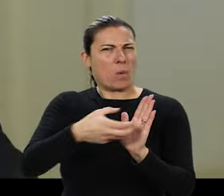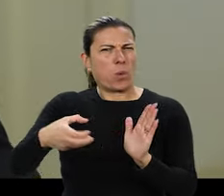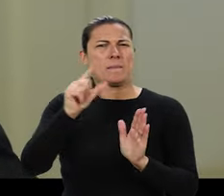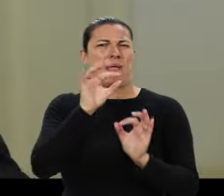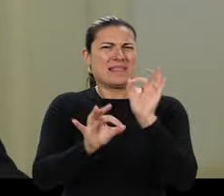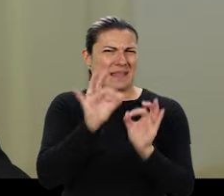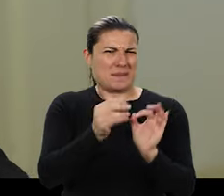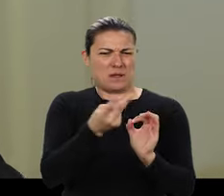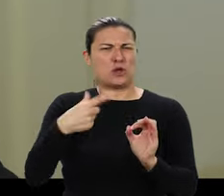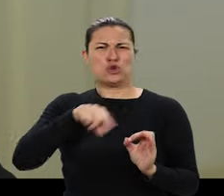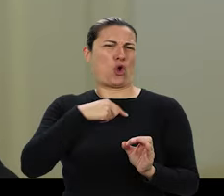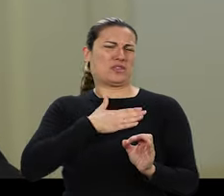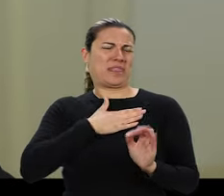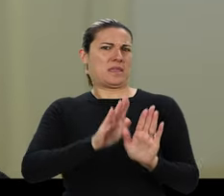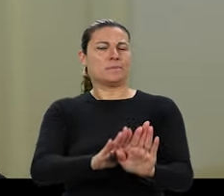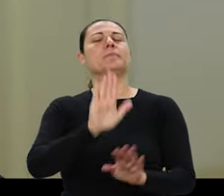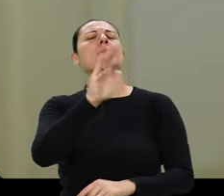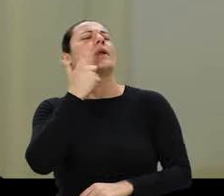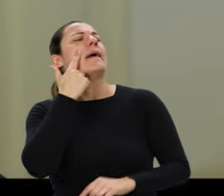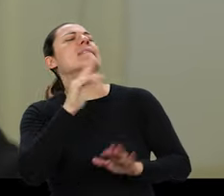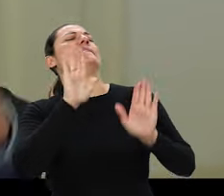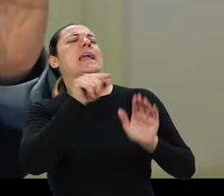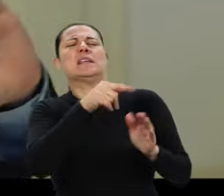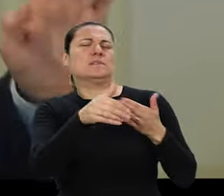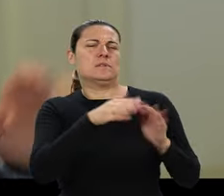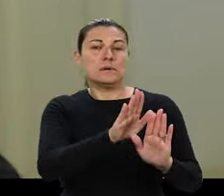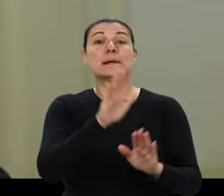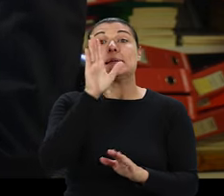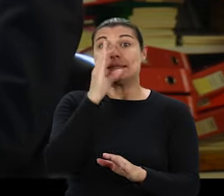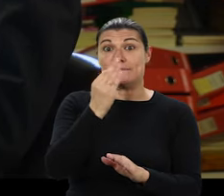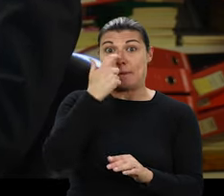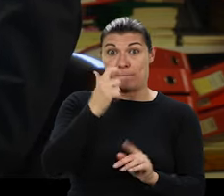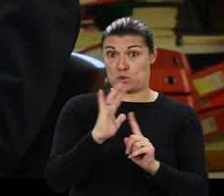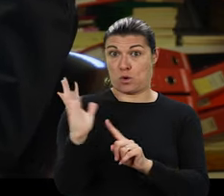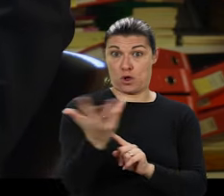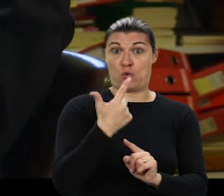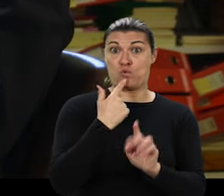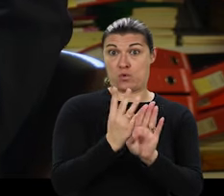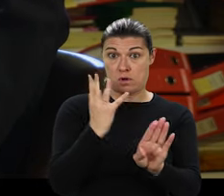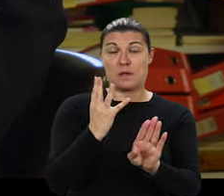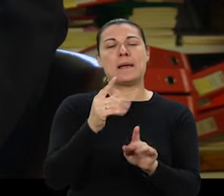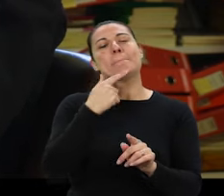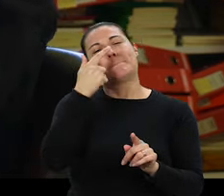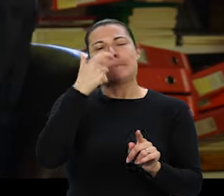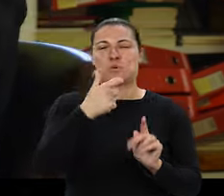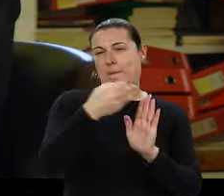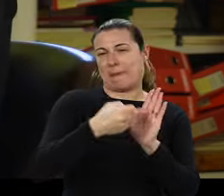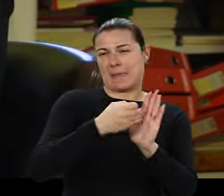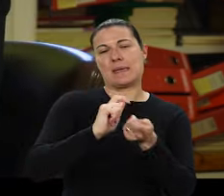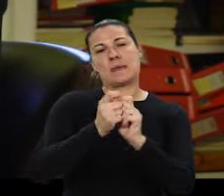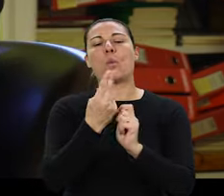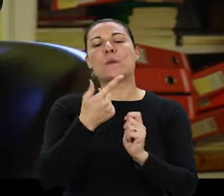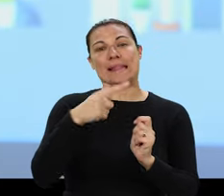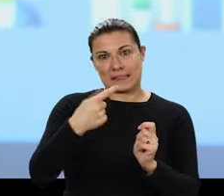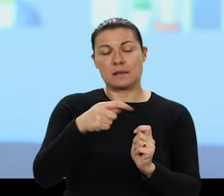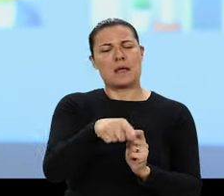todos aqueles exames complicados e tratamentos que nós nunca queremos fazer. Isso, Lossfi. E se tivermos demasiados utentes, é como eles chamam